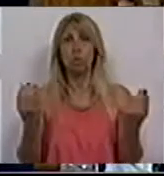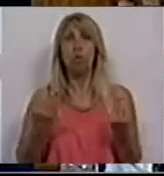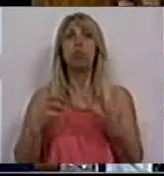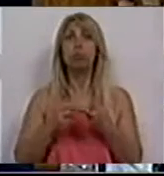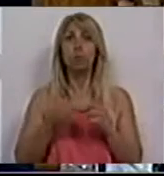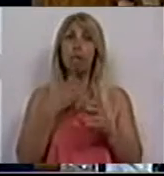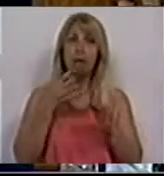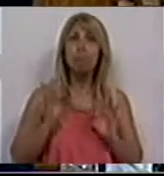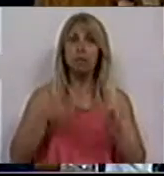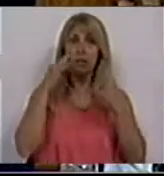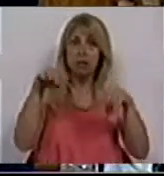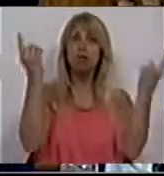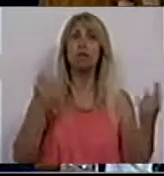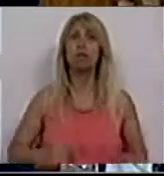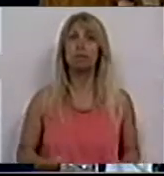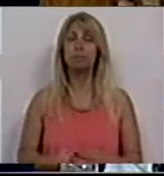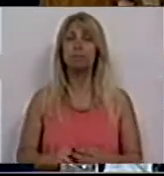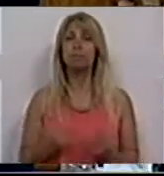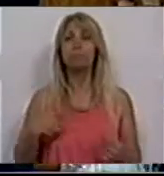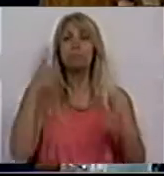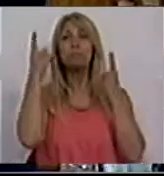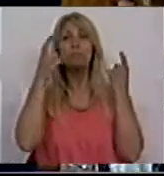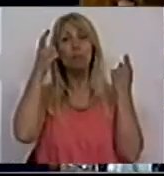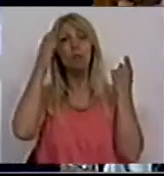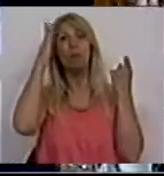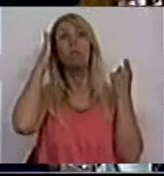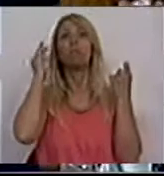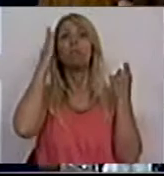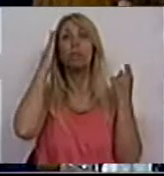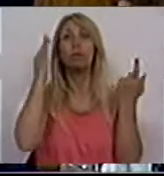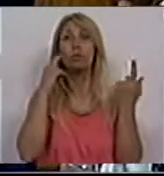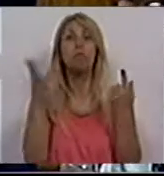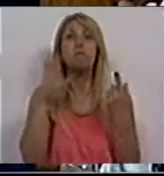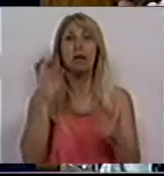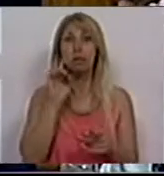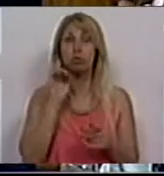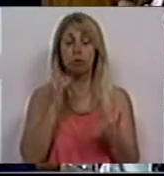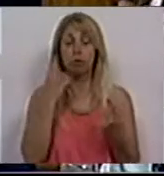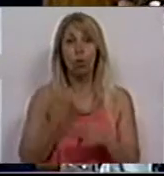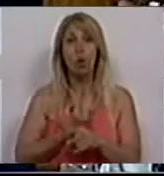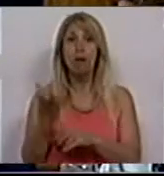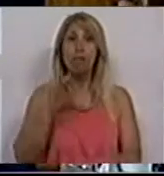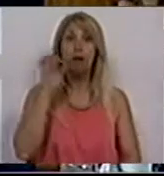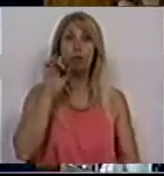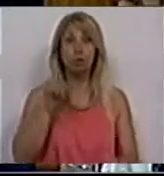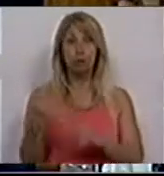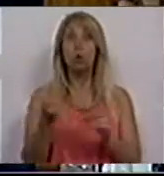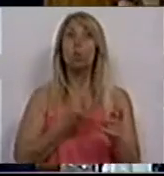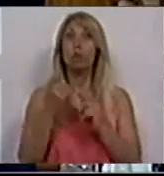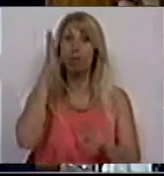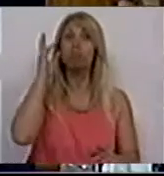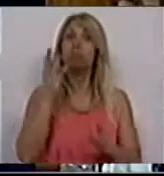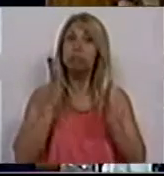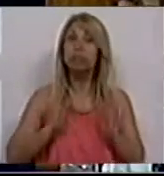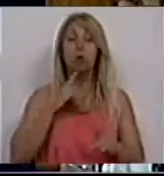precisa desta visibilização. E eu penso que o mais importante, ou uma das coisas mais importantes que tem de sair deste debate é que o